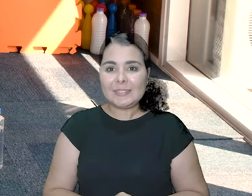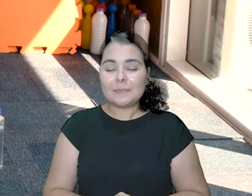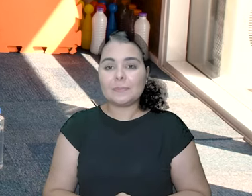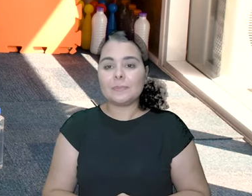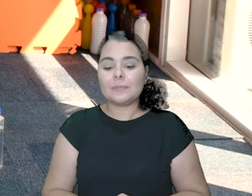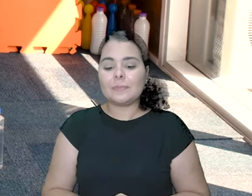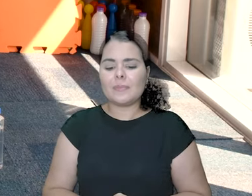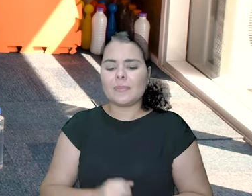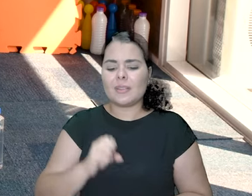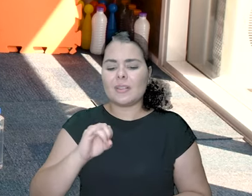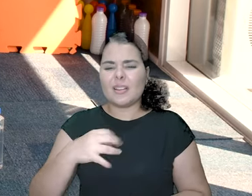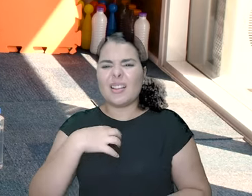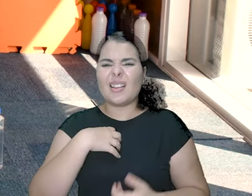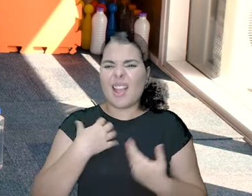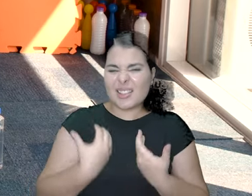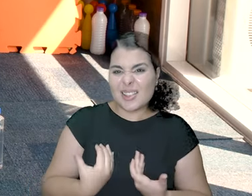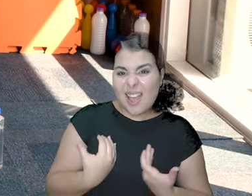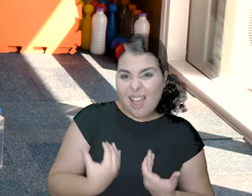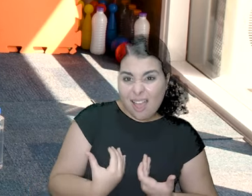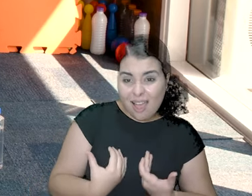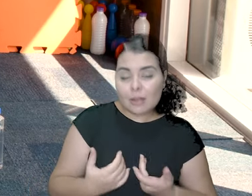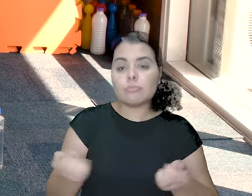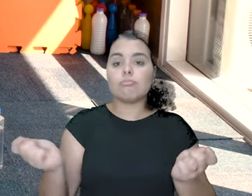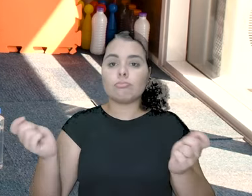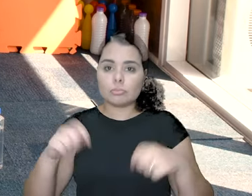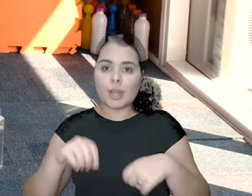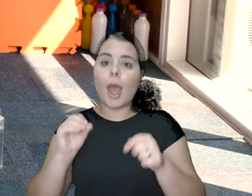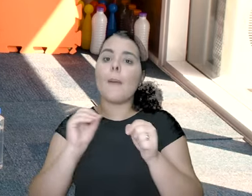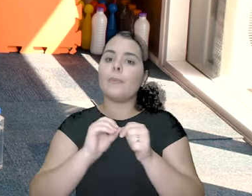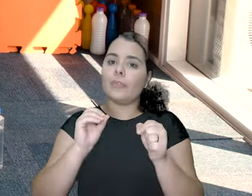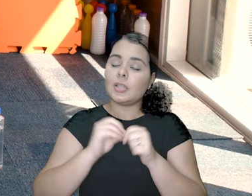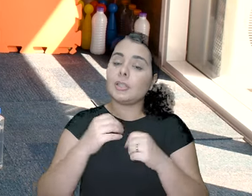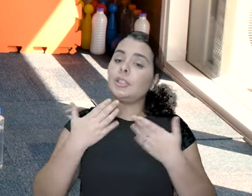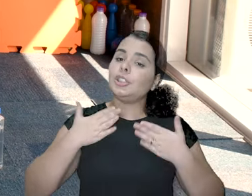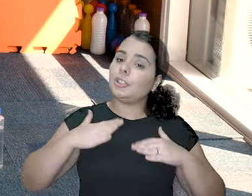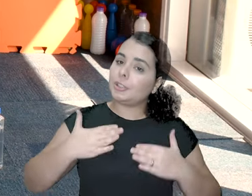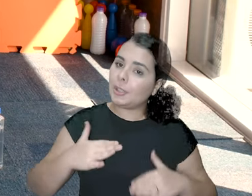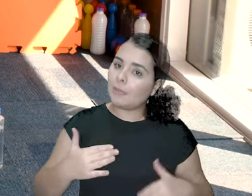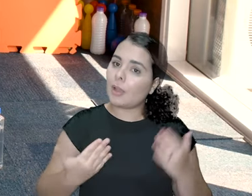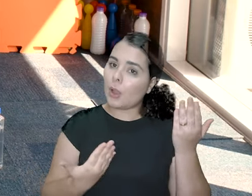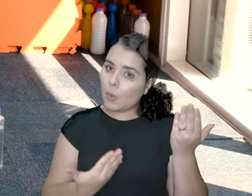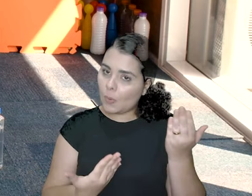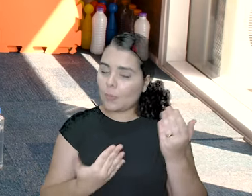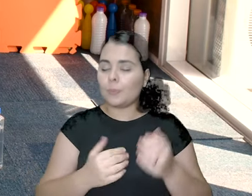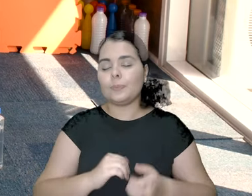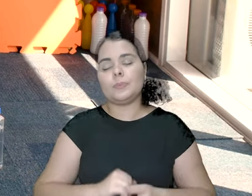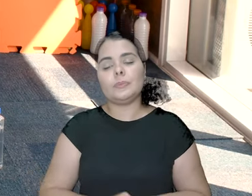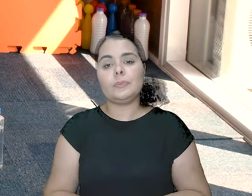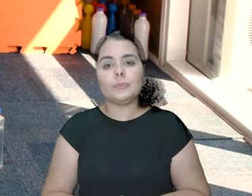Se começou a cansar, faz mais devagar. Apoia o pé no chão.